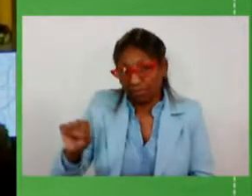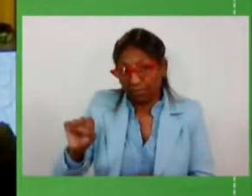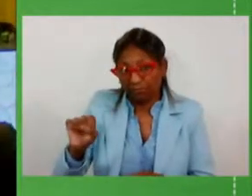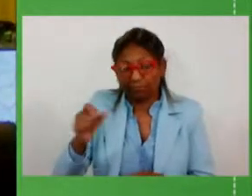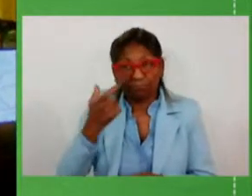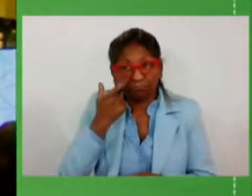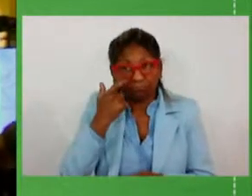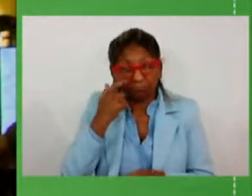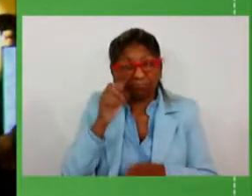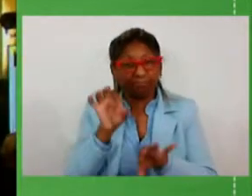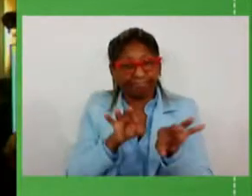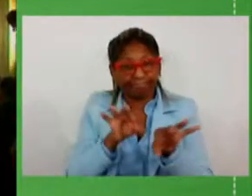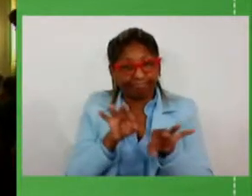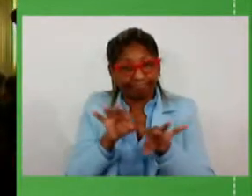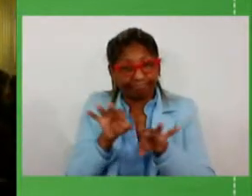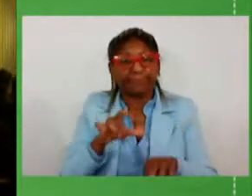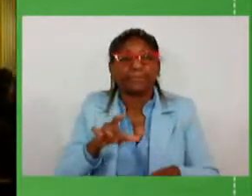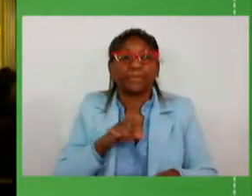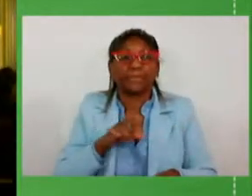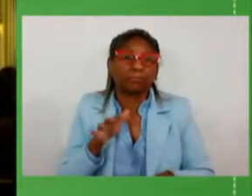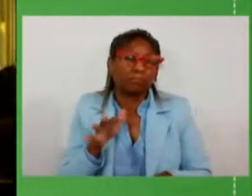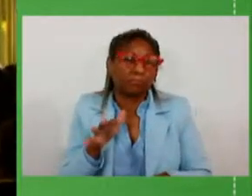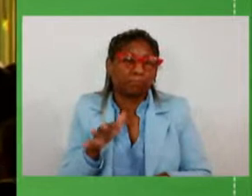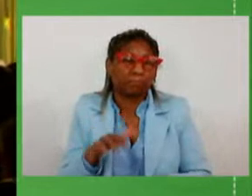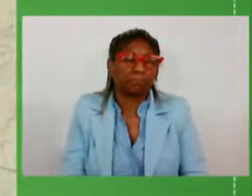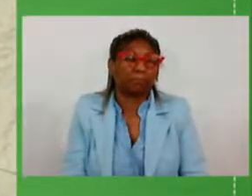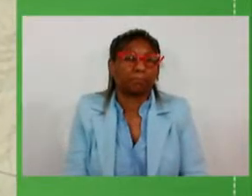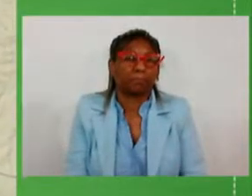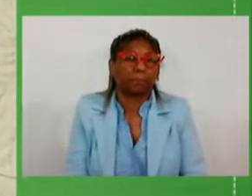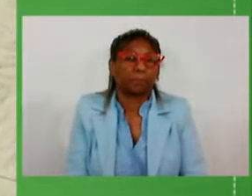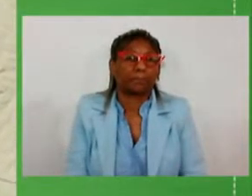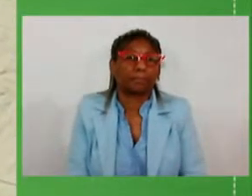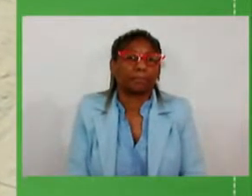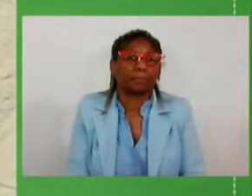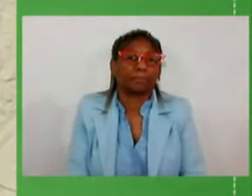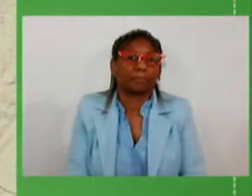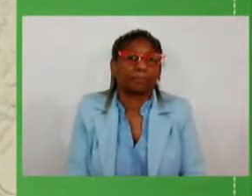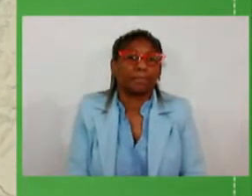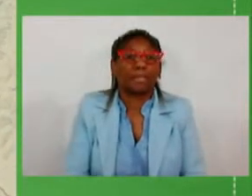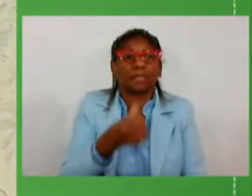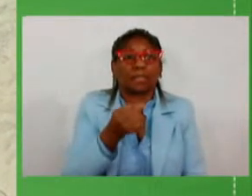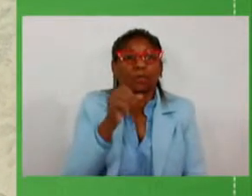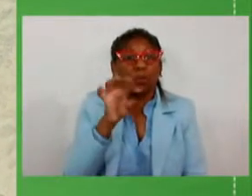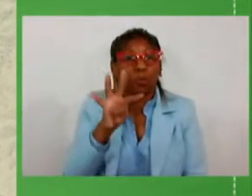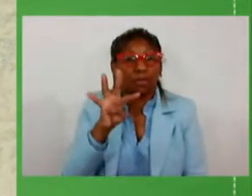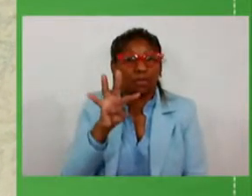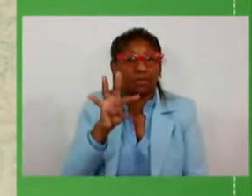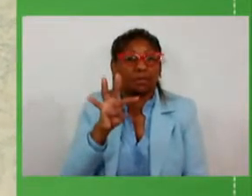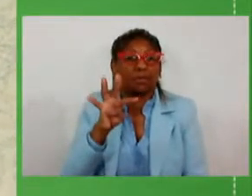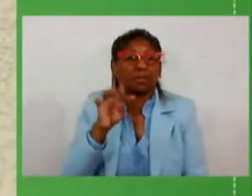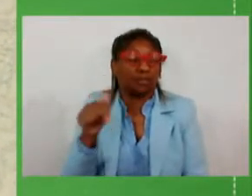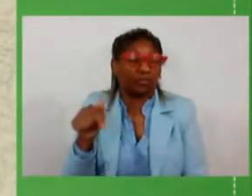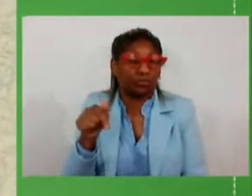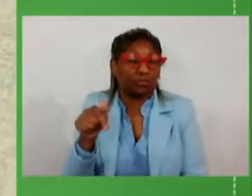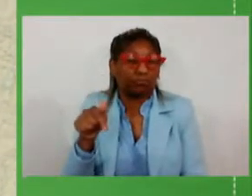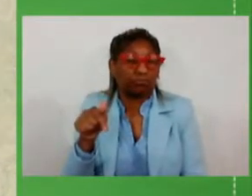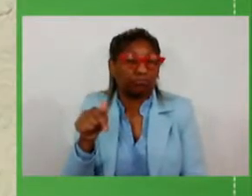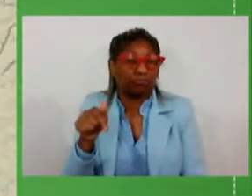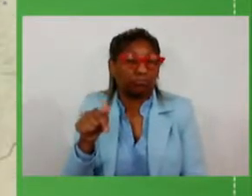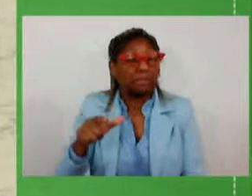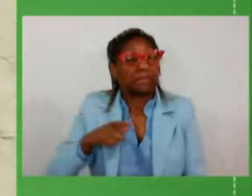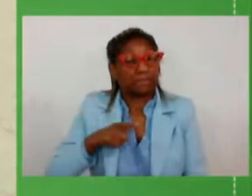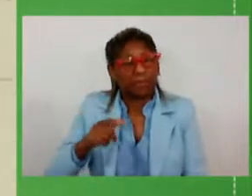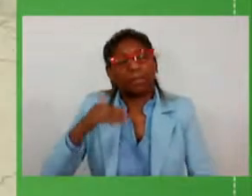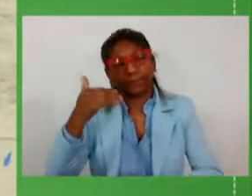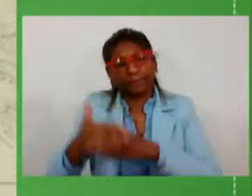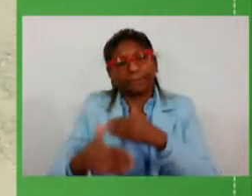são a RS 647 vamos mais adiante